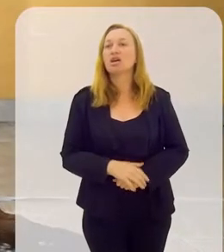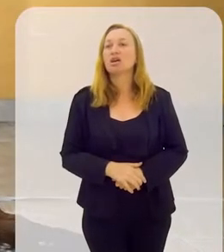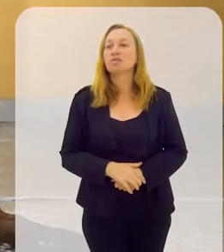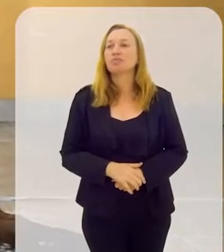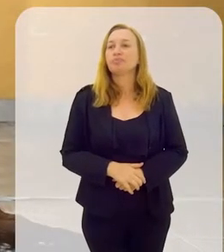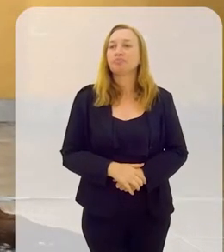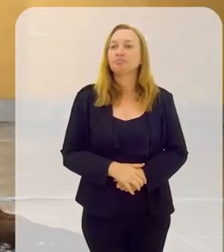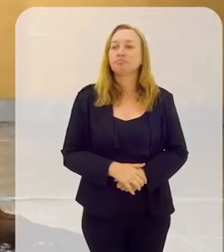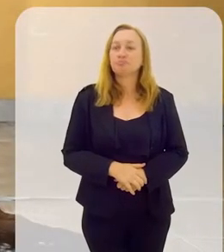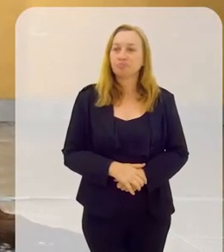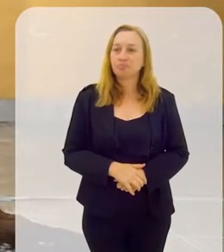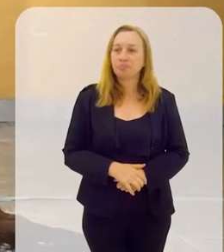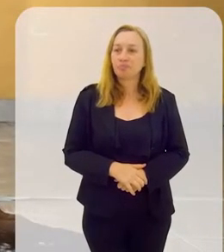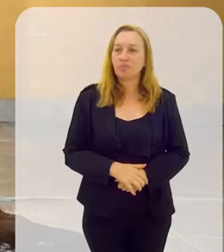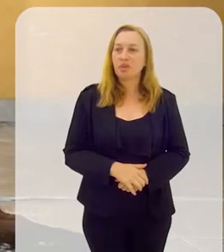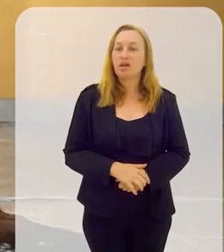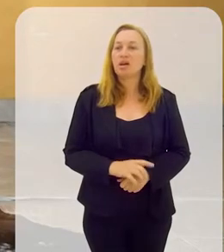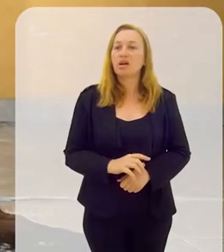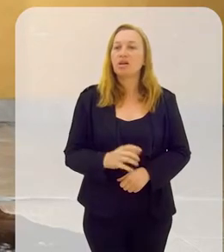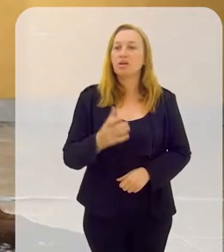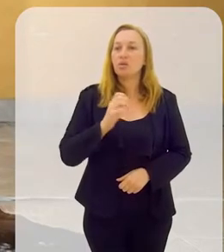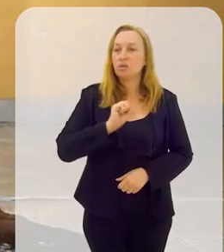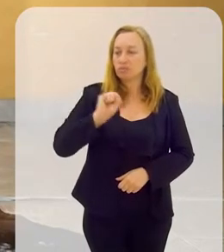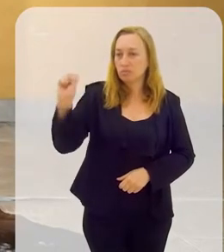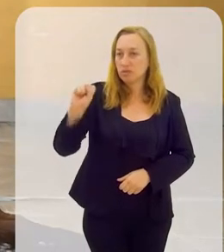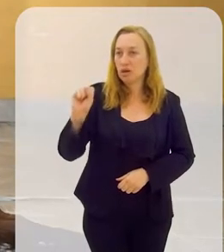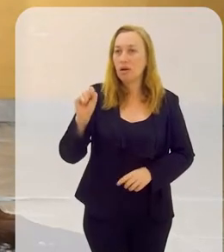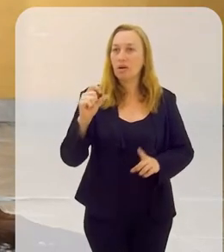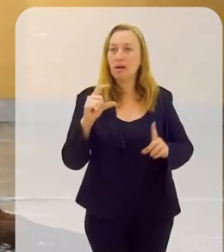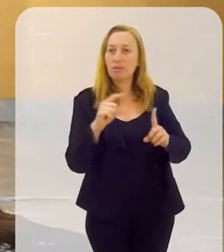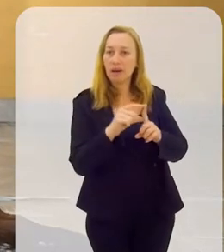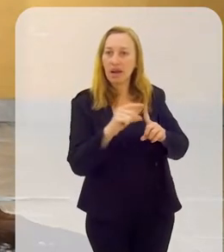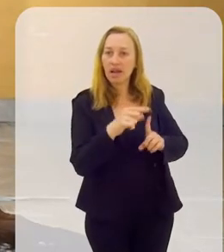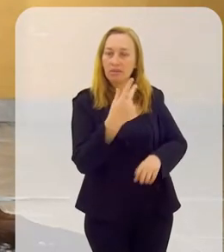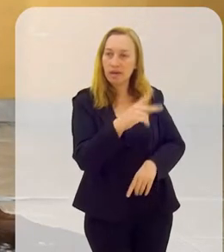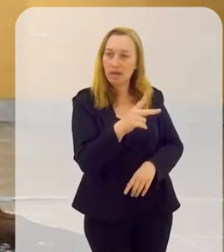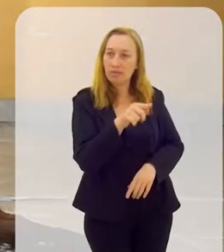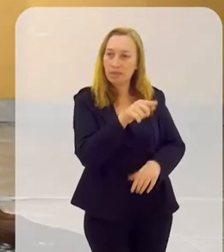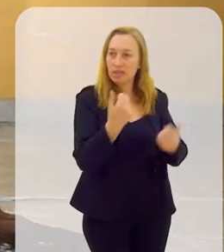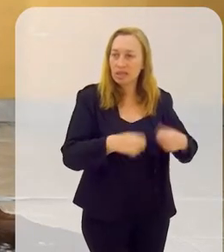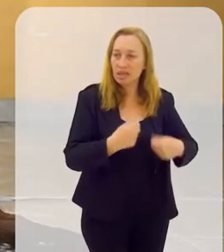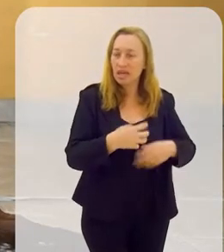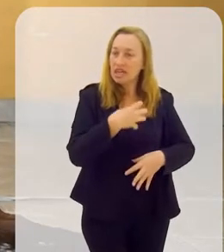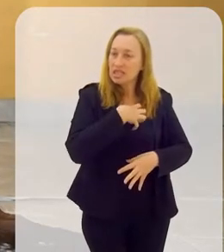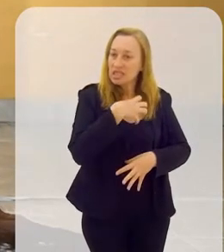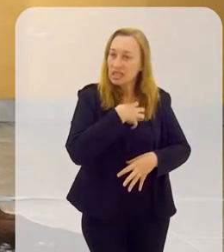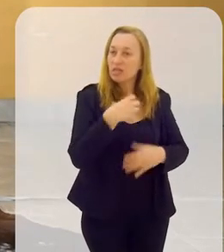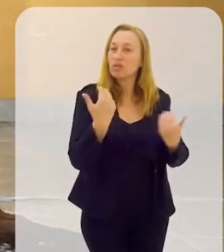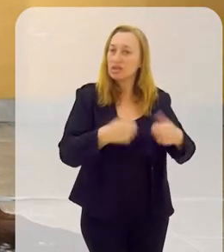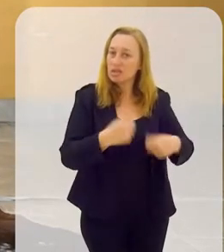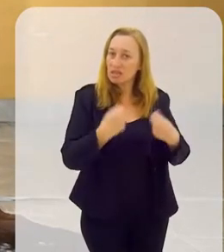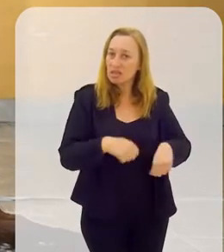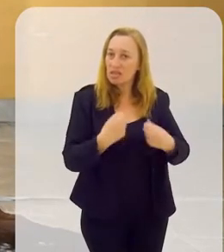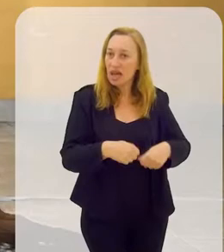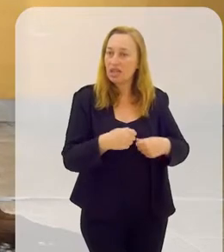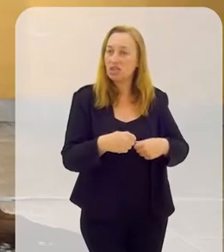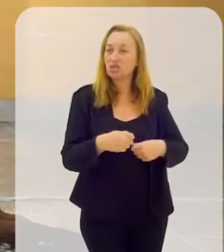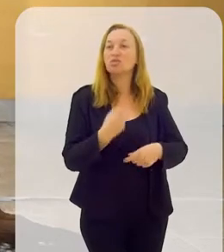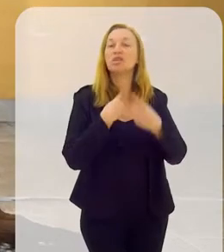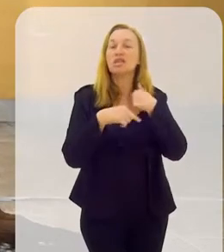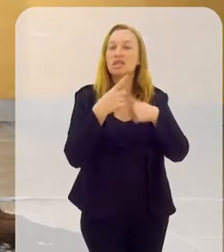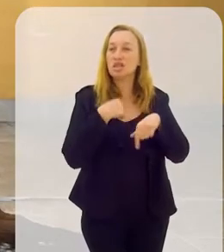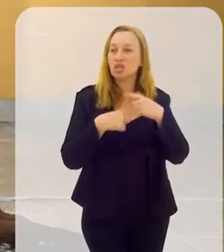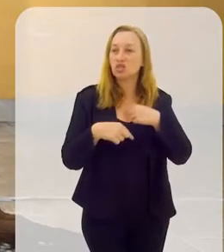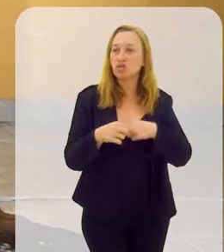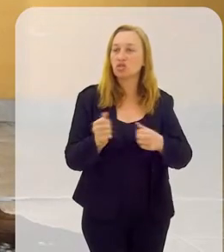aqui, ela veio, deram, o orixá deu uma palavra para ela, que ela precisava, e a partir daquele momento ela sentiu a necessidade e